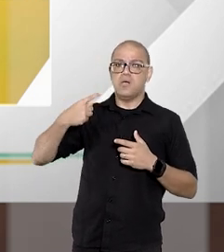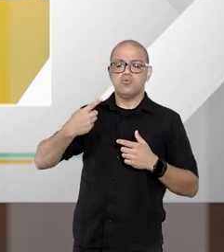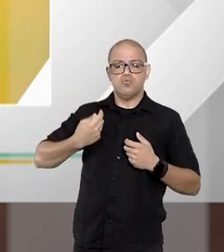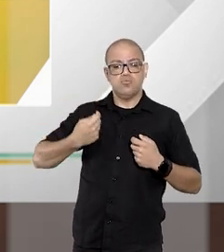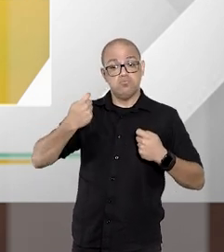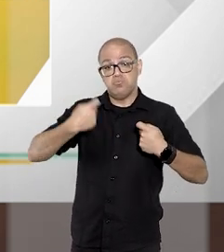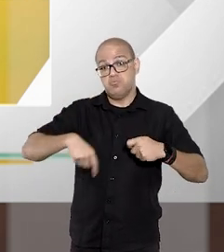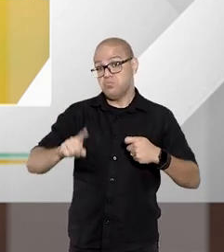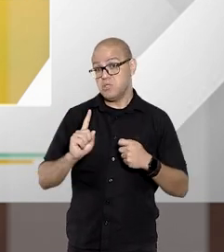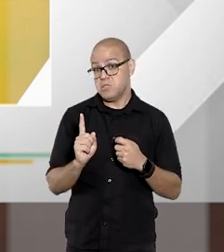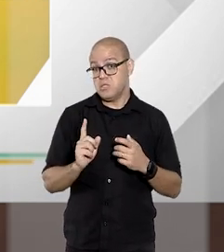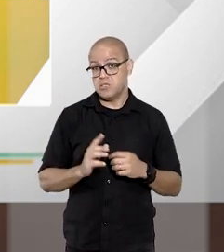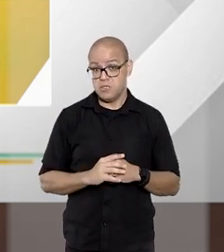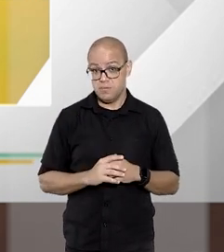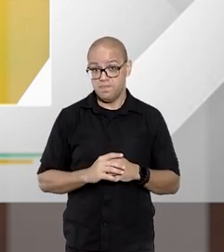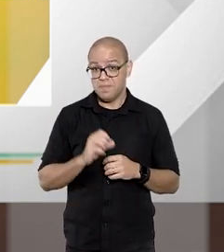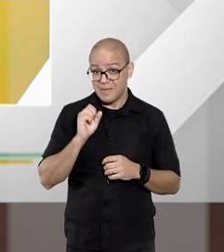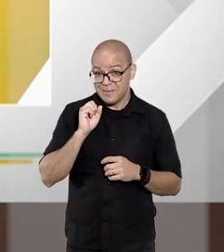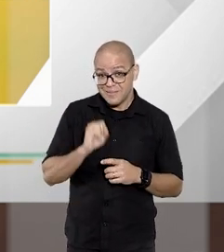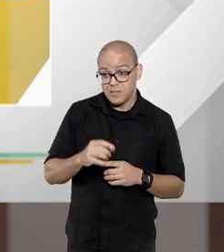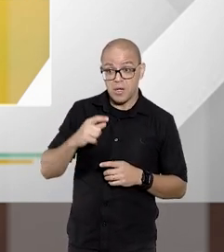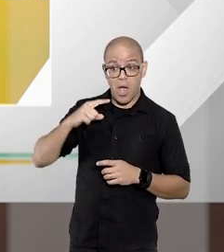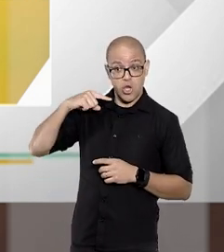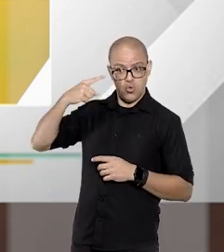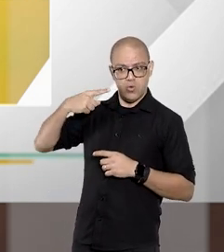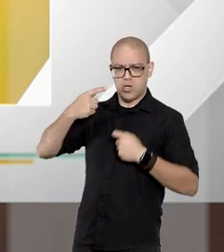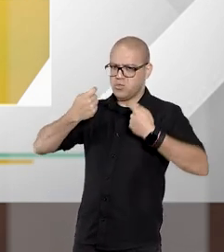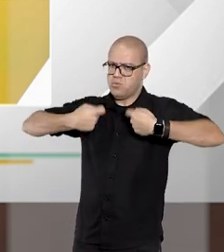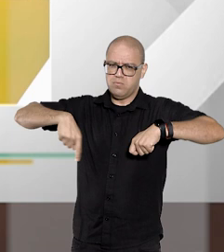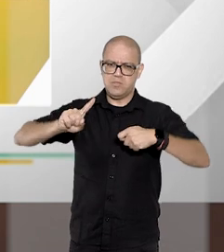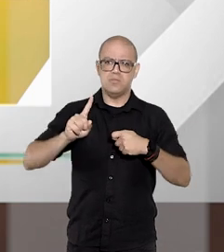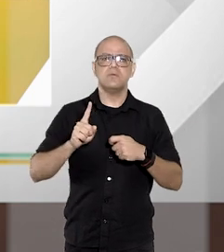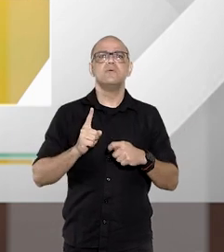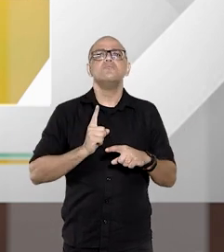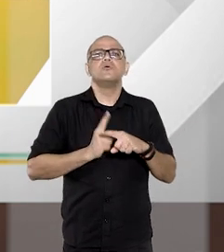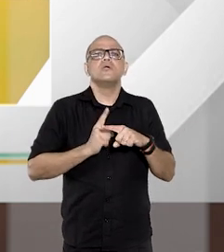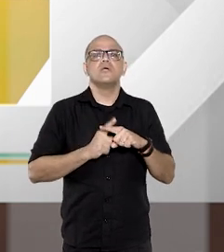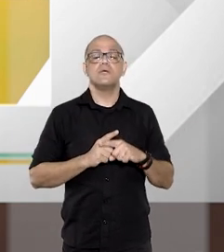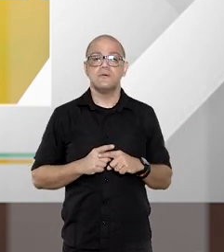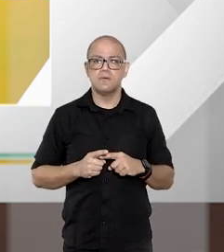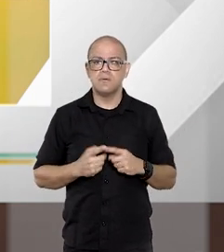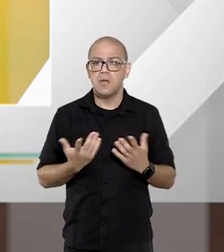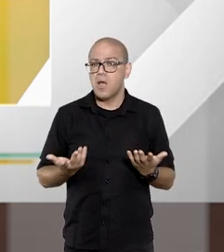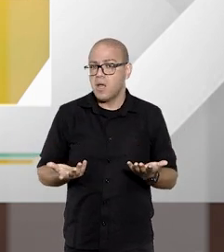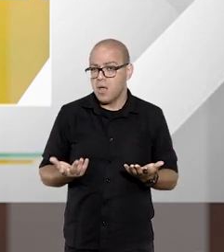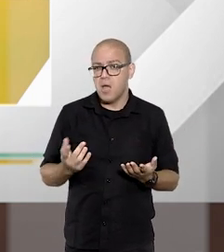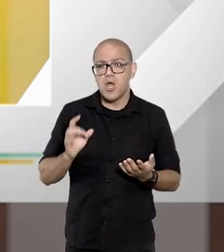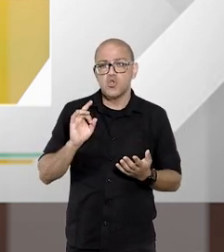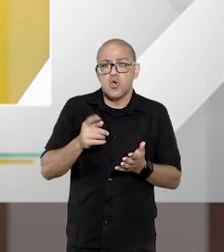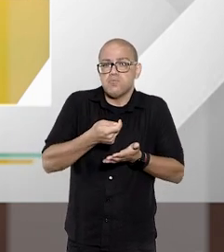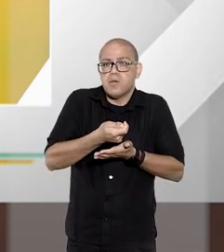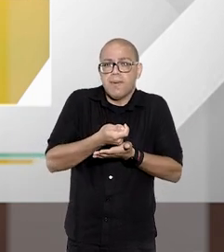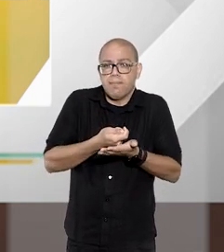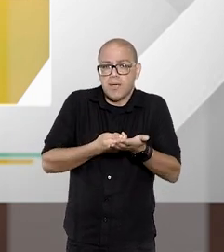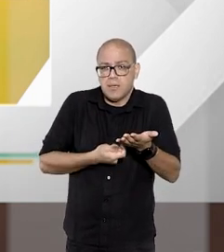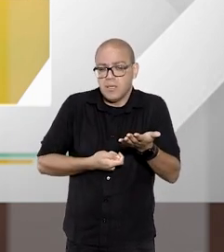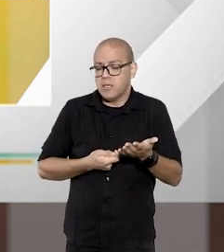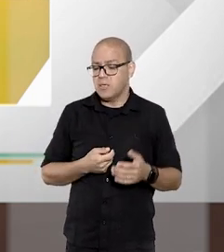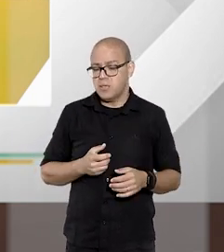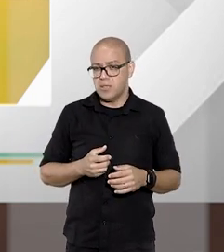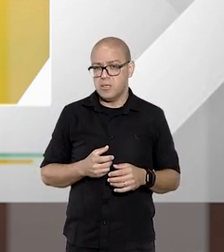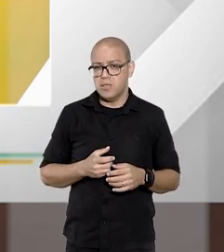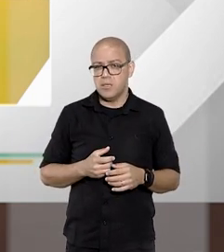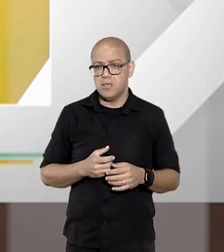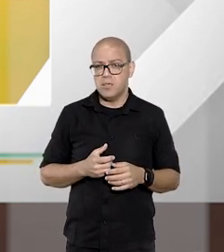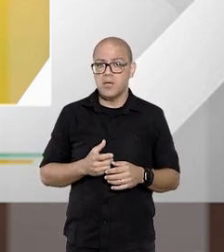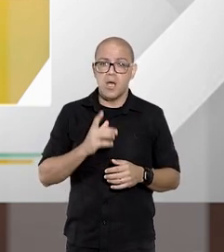advogado. E se dispensa a presença do advogado é por uma razão muito simples. é que é um rito circunscrito a uma